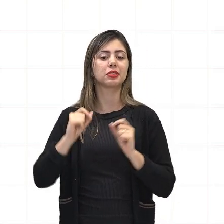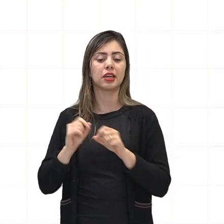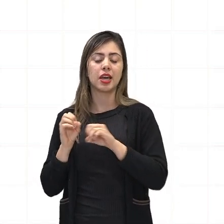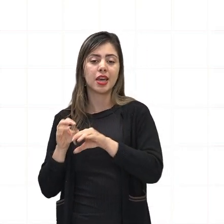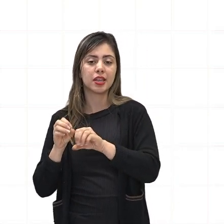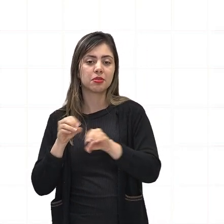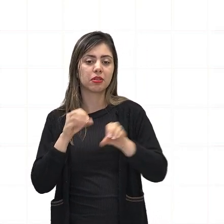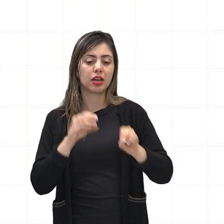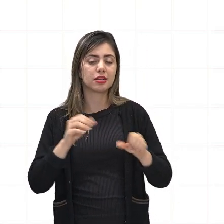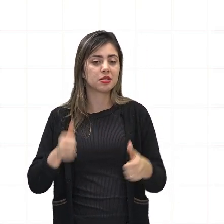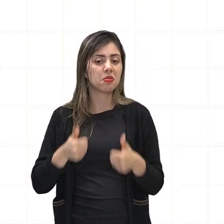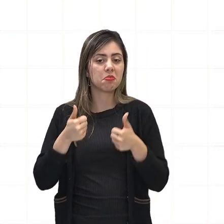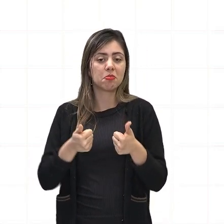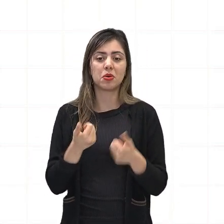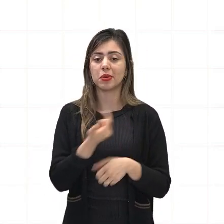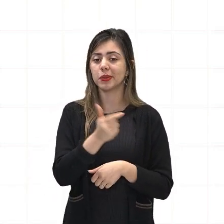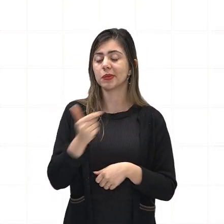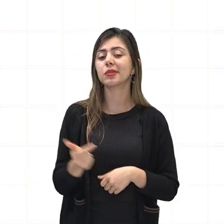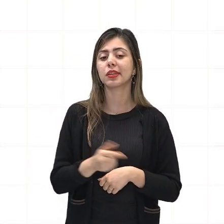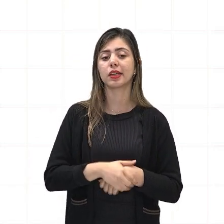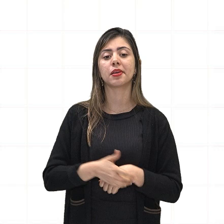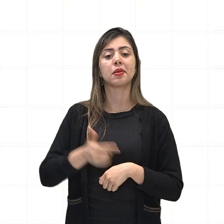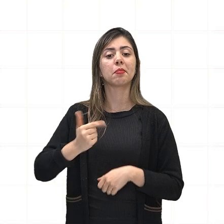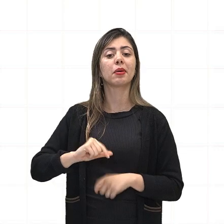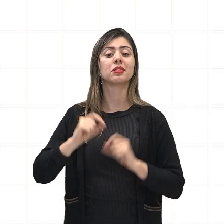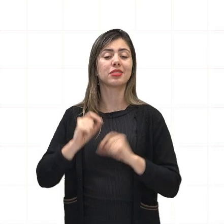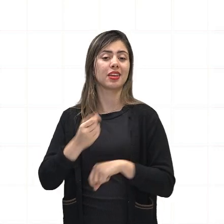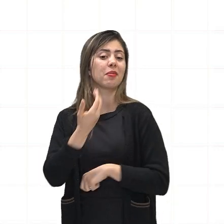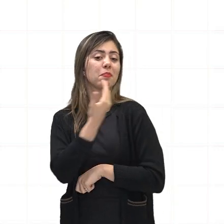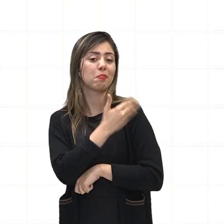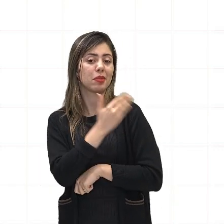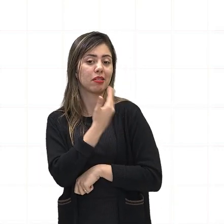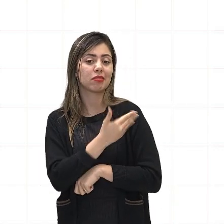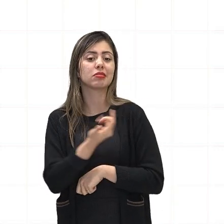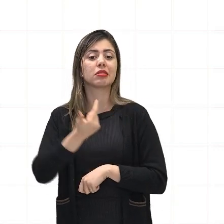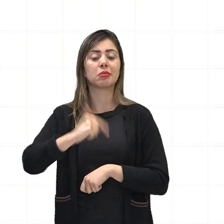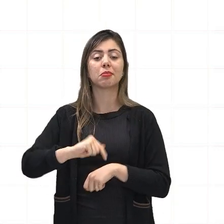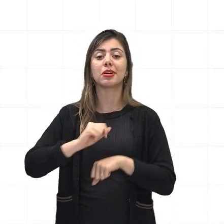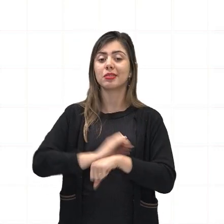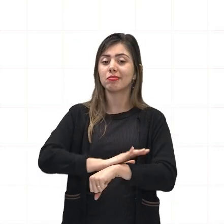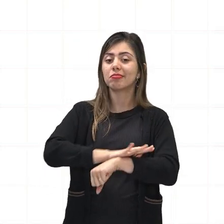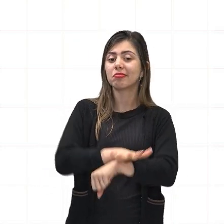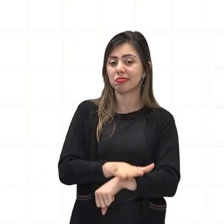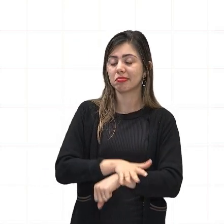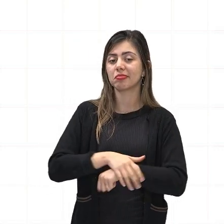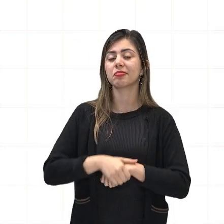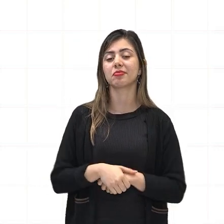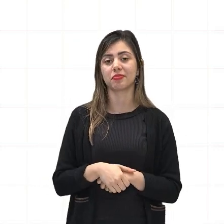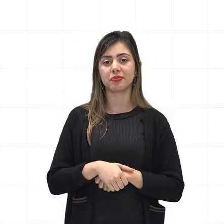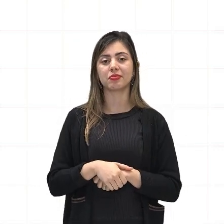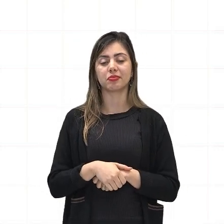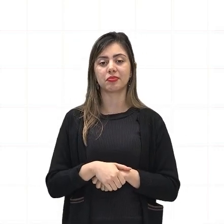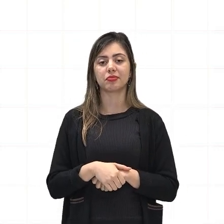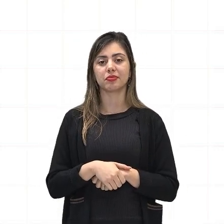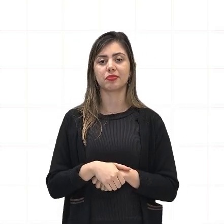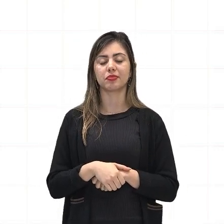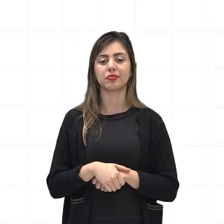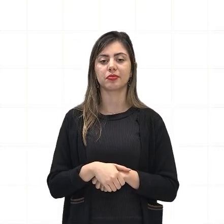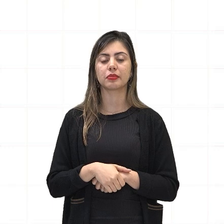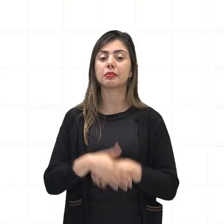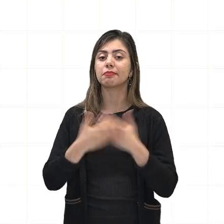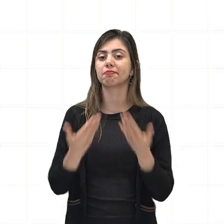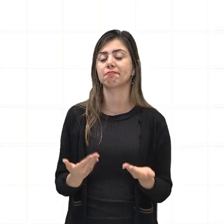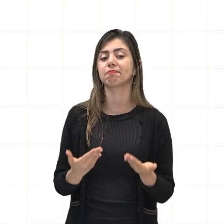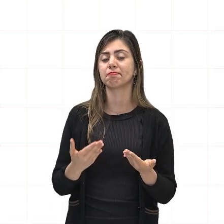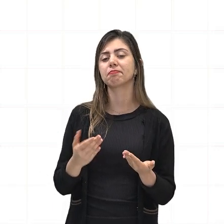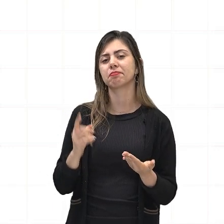e o enfrentamento do preconceito e da discriminação. Então,